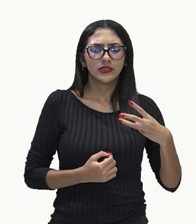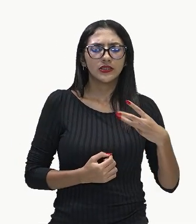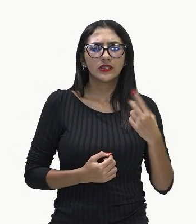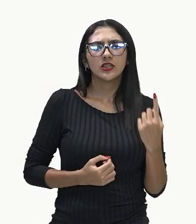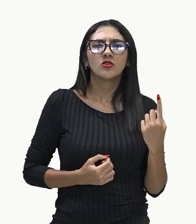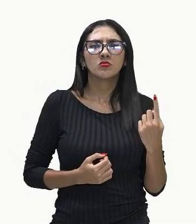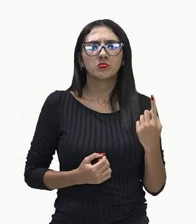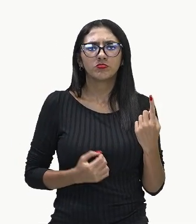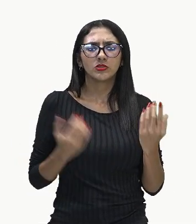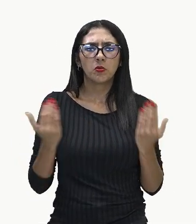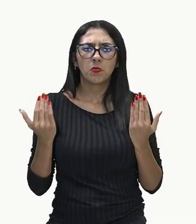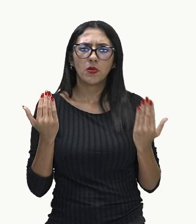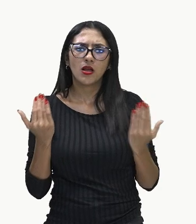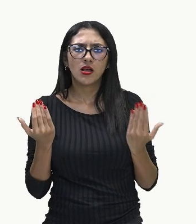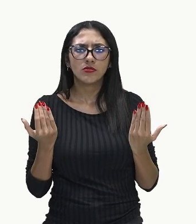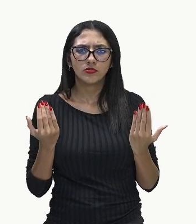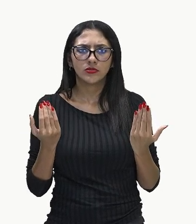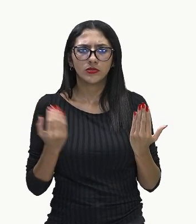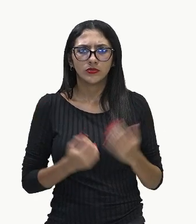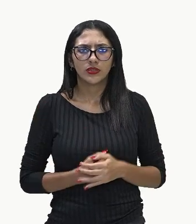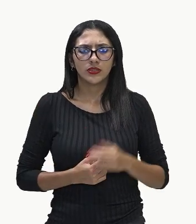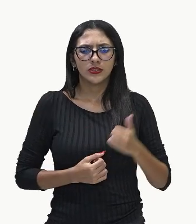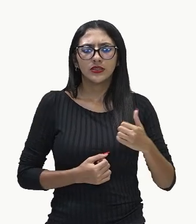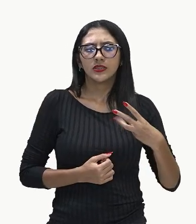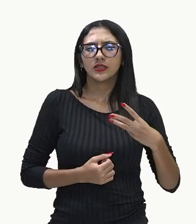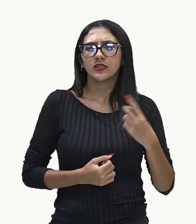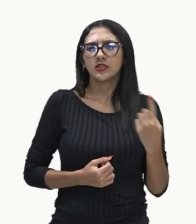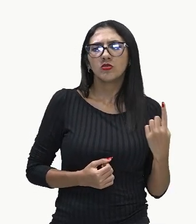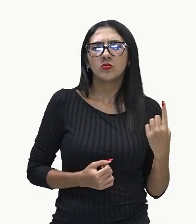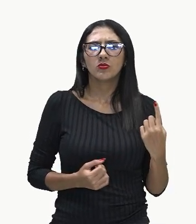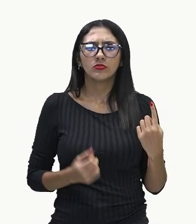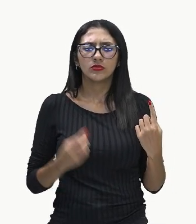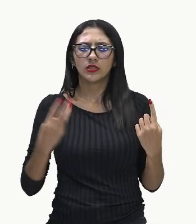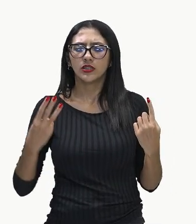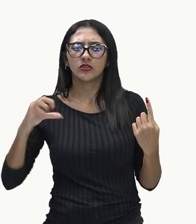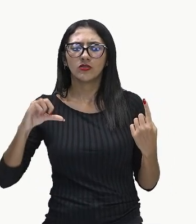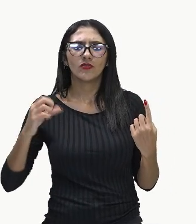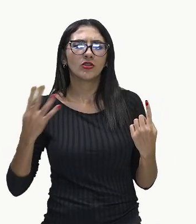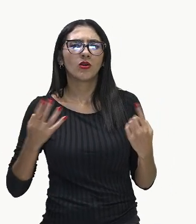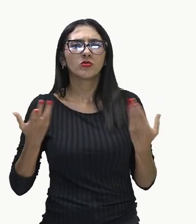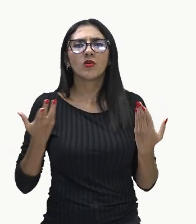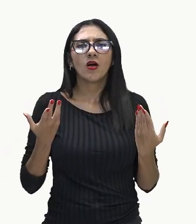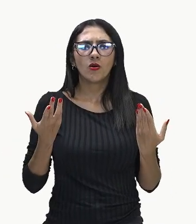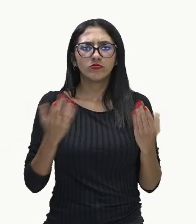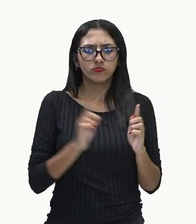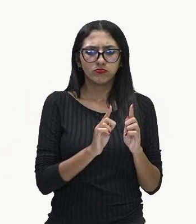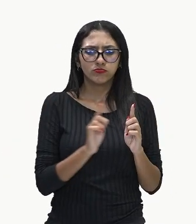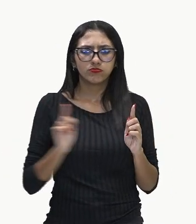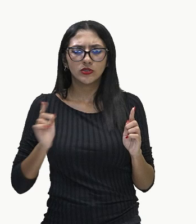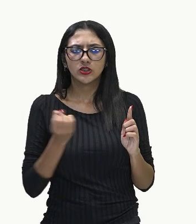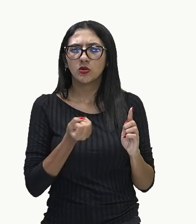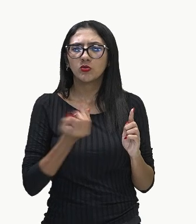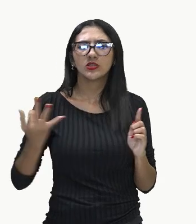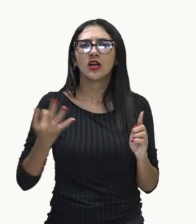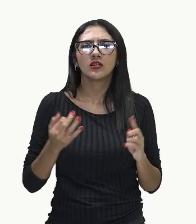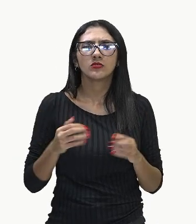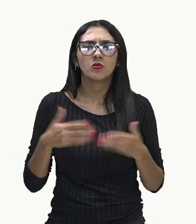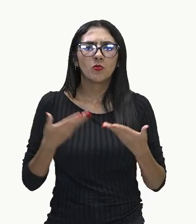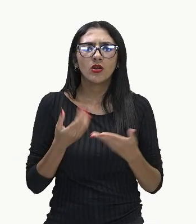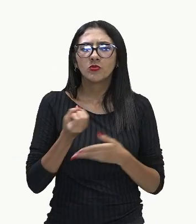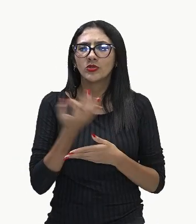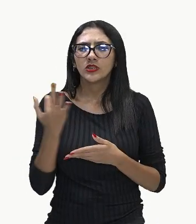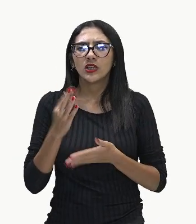Então, quanto é que falta aqui, 131 mil unidades? E aí, quanto é que falta de 131 mil para